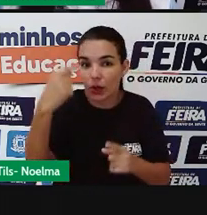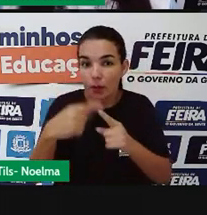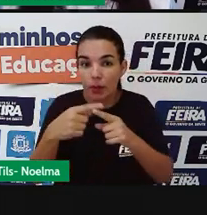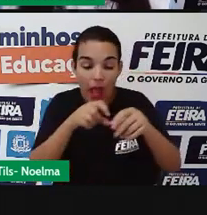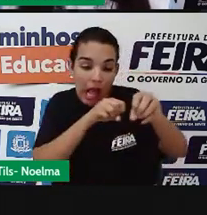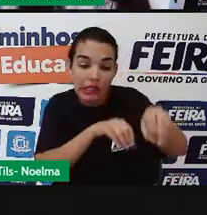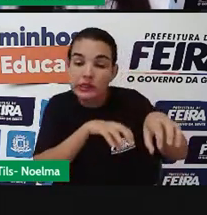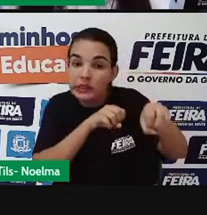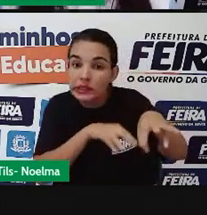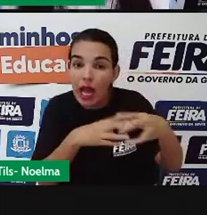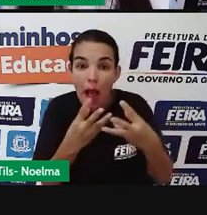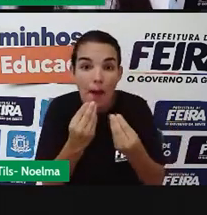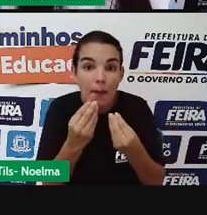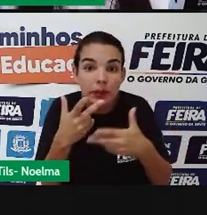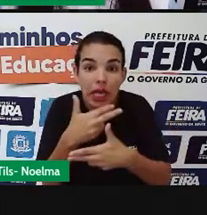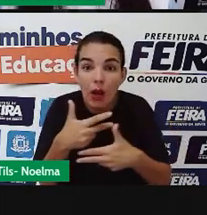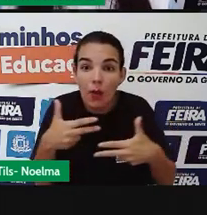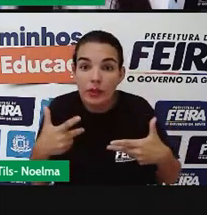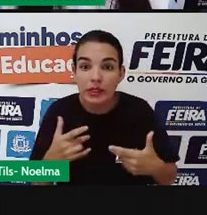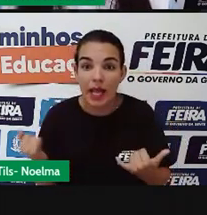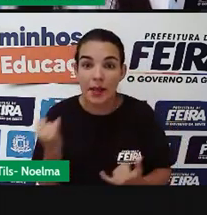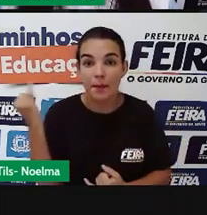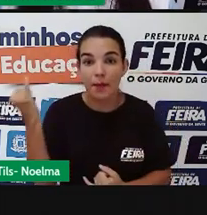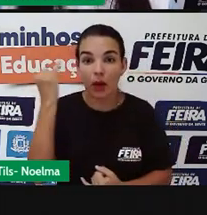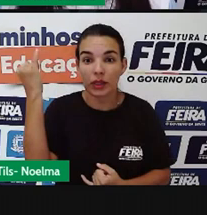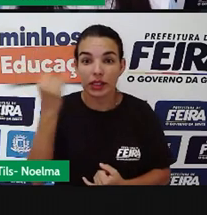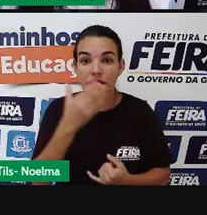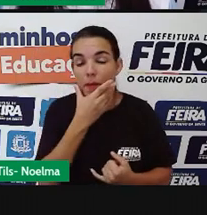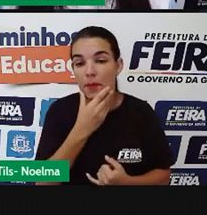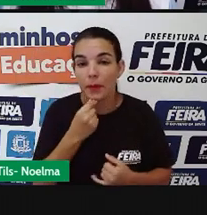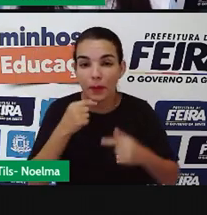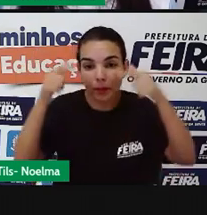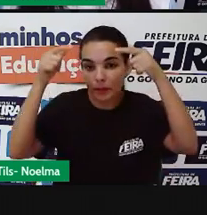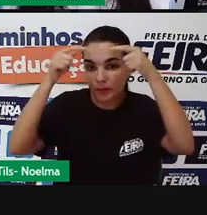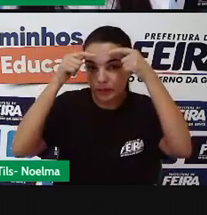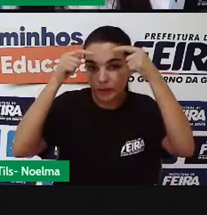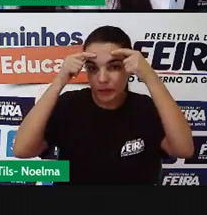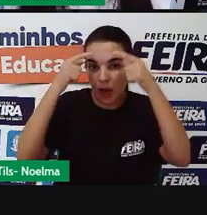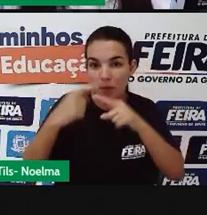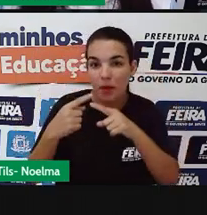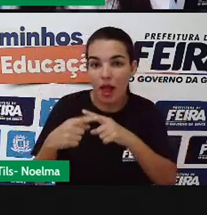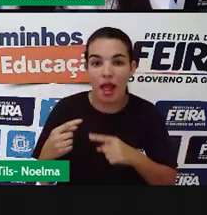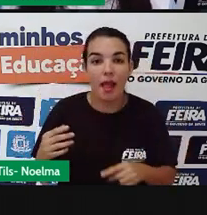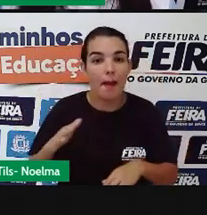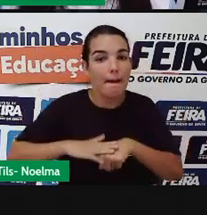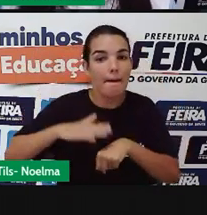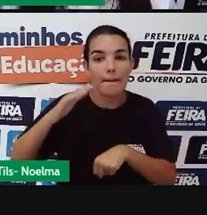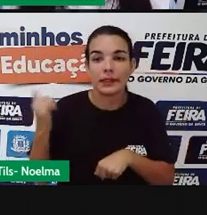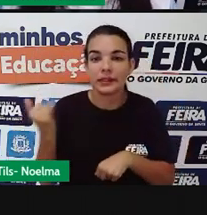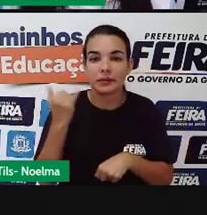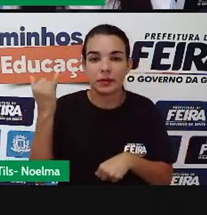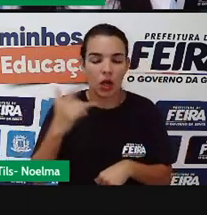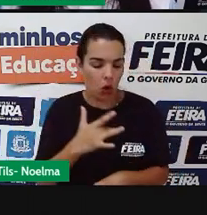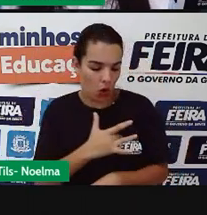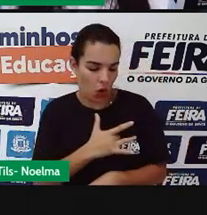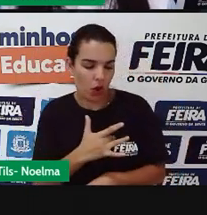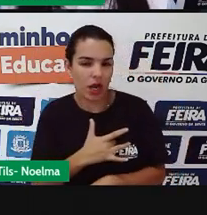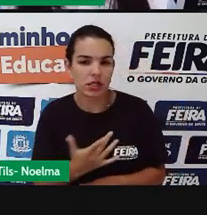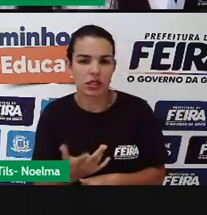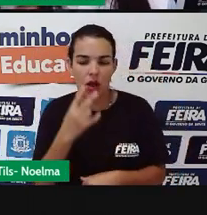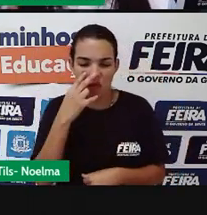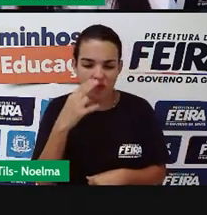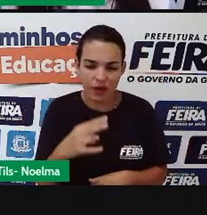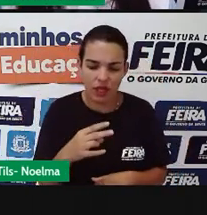rapazinho, né? Sendo as mais importantes, como a gente viu lá. Só se vê com o coração,